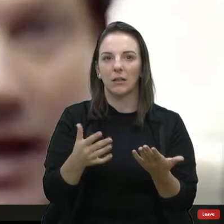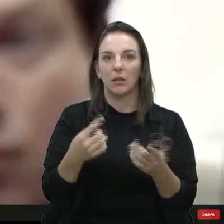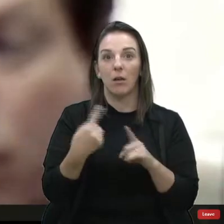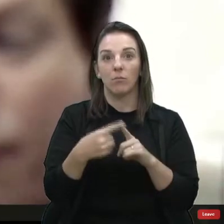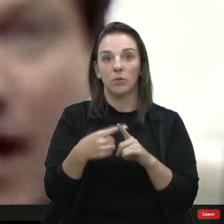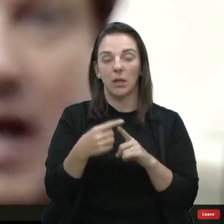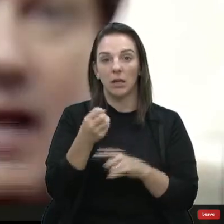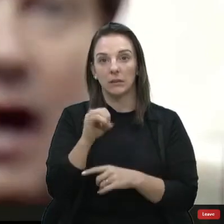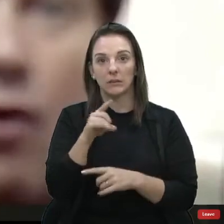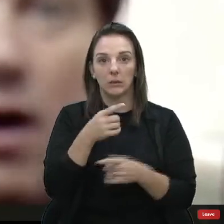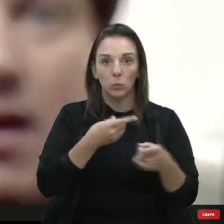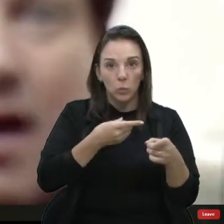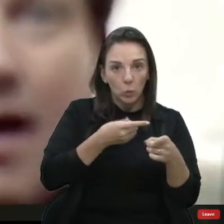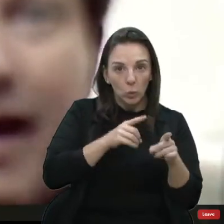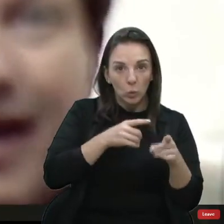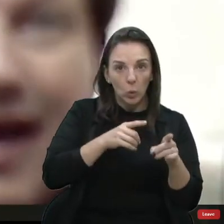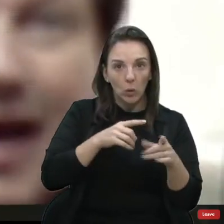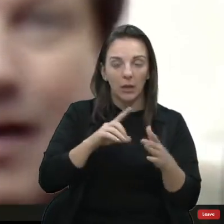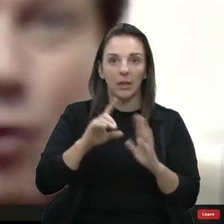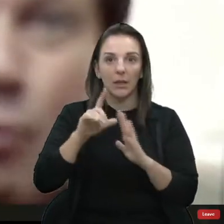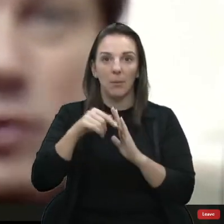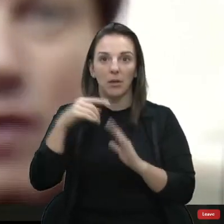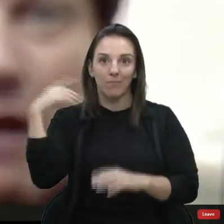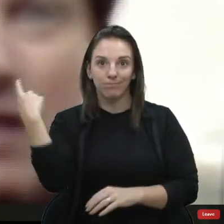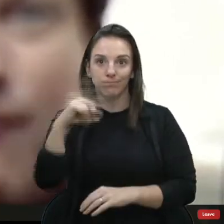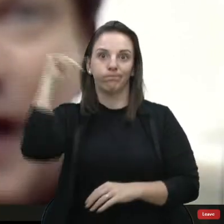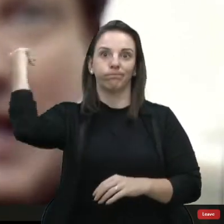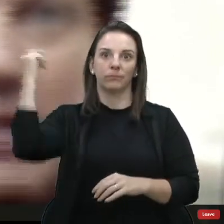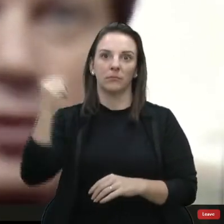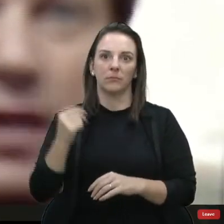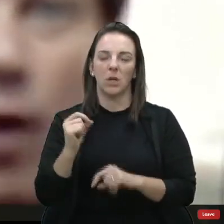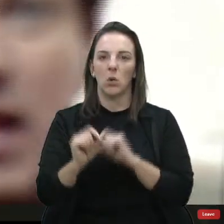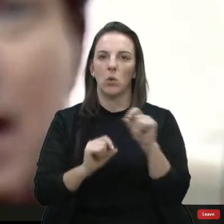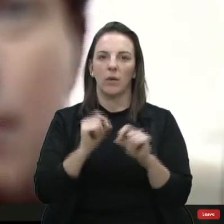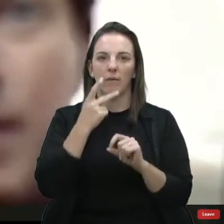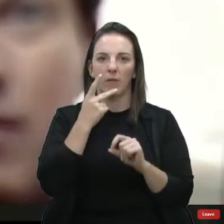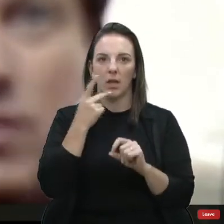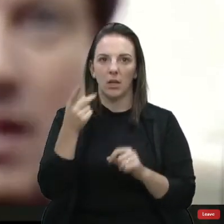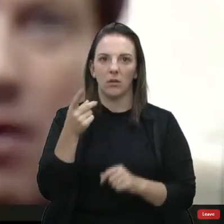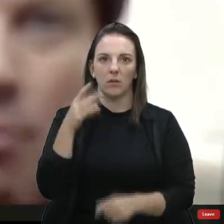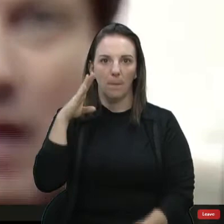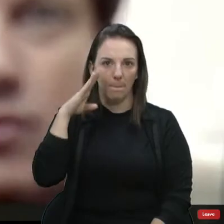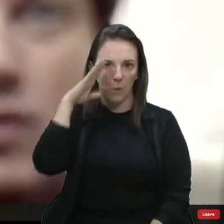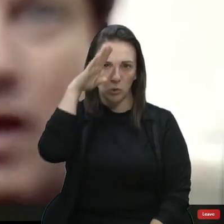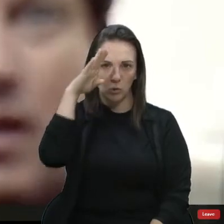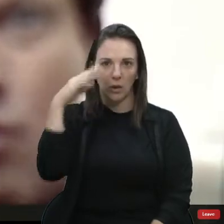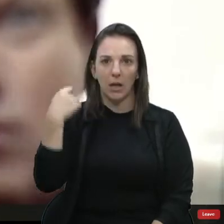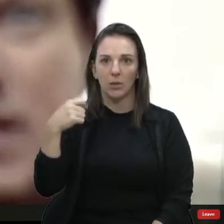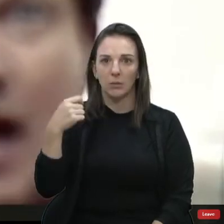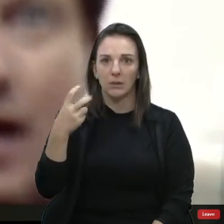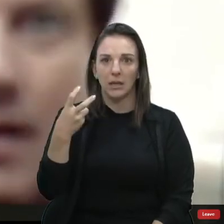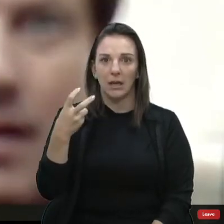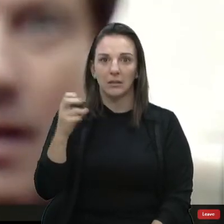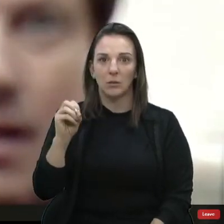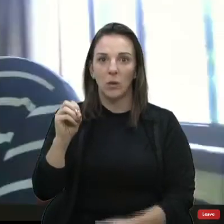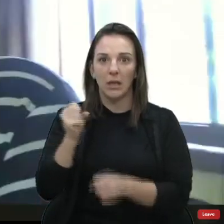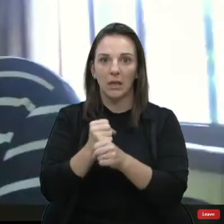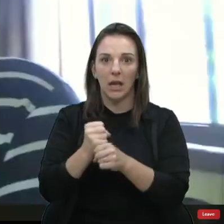o que eu falei aqui agora, o Bolsonaro tem que ficar dentro dos 51 para conseguir roubar tudo isso. Não consegue.